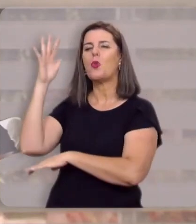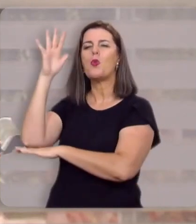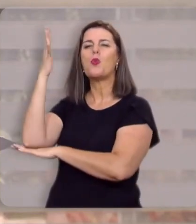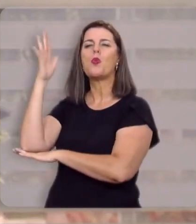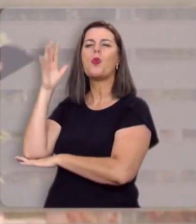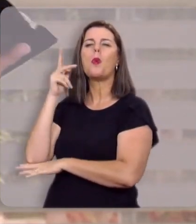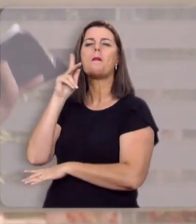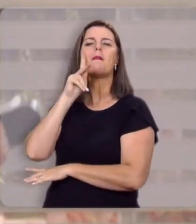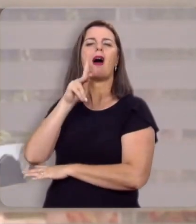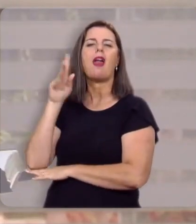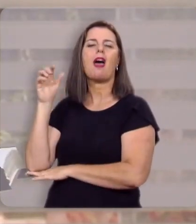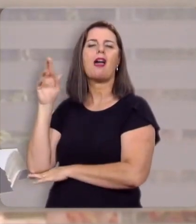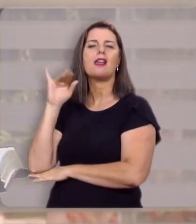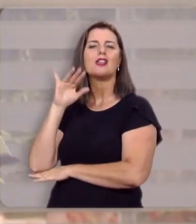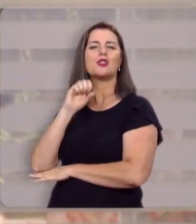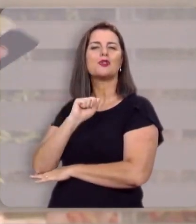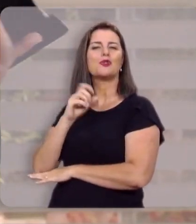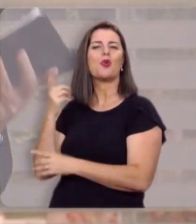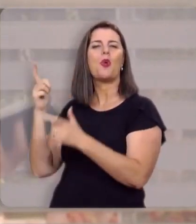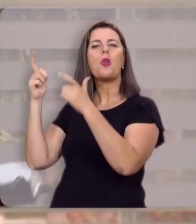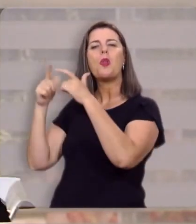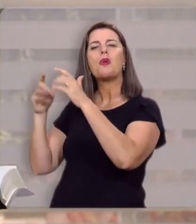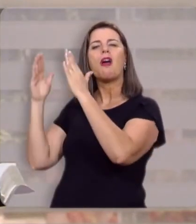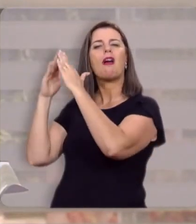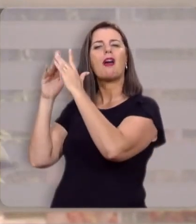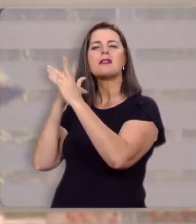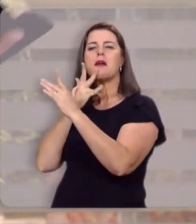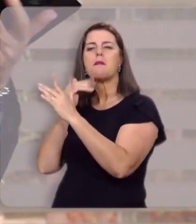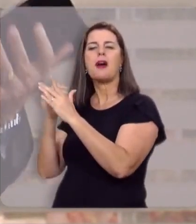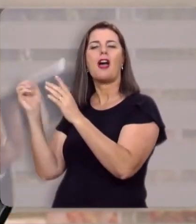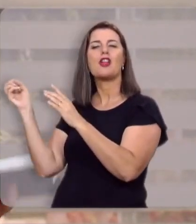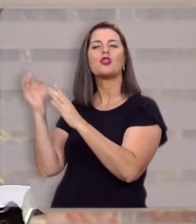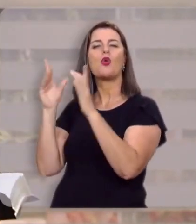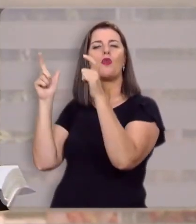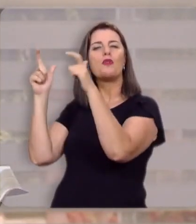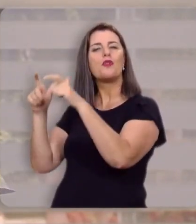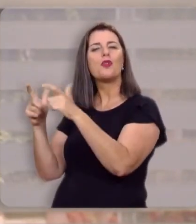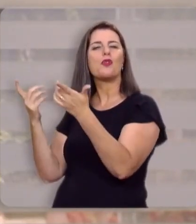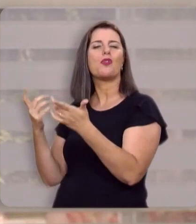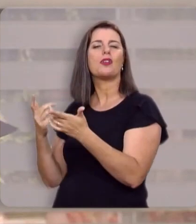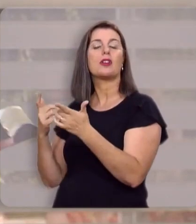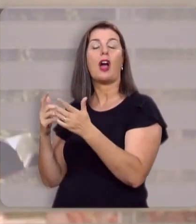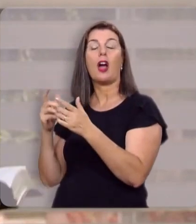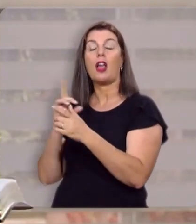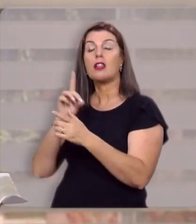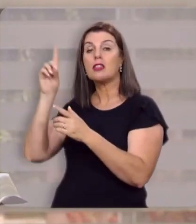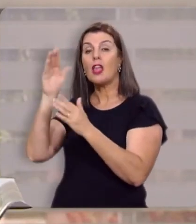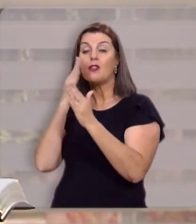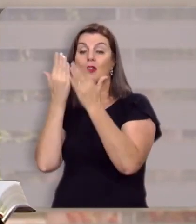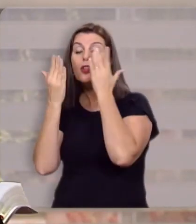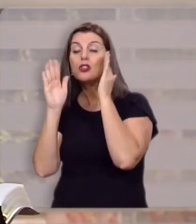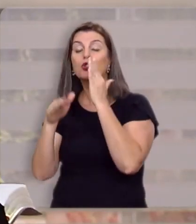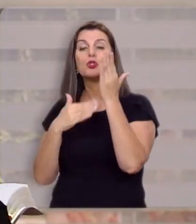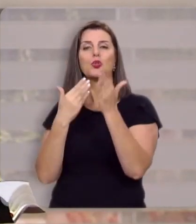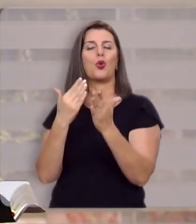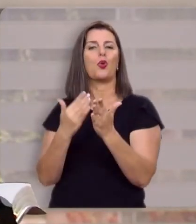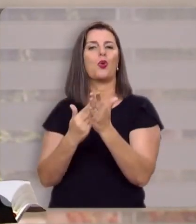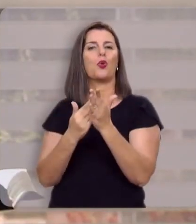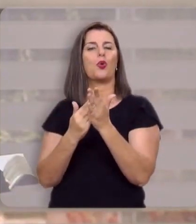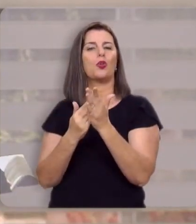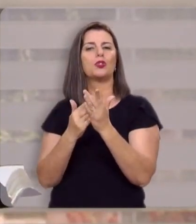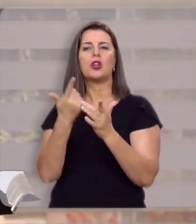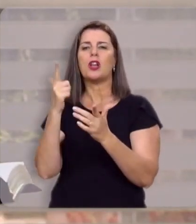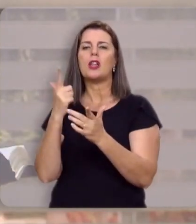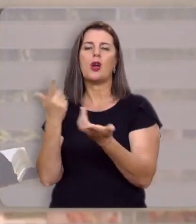céu, lá é a casa do pai, lá é o seio de Abraão, lá é a nova Jerusalém, lá é o lugar onde Deus enxugar dos nossos olhos toda a